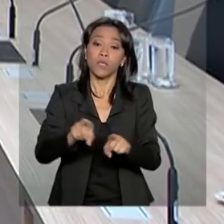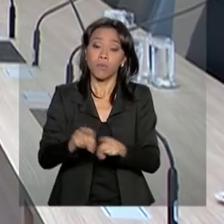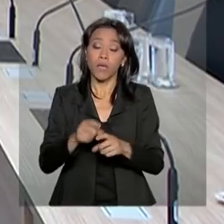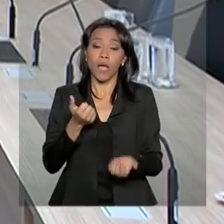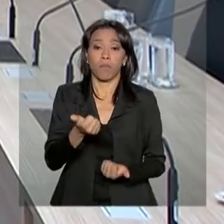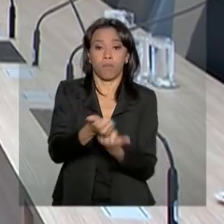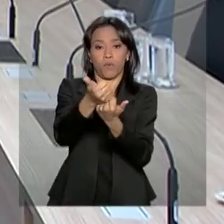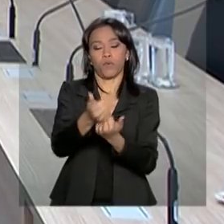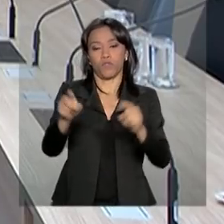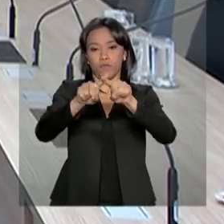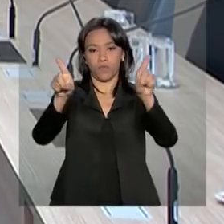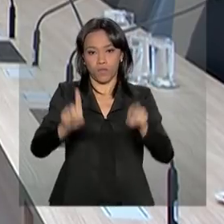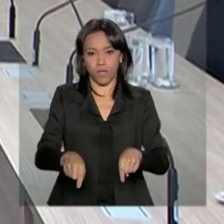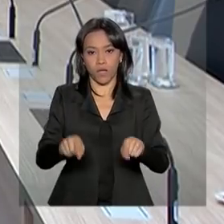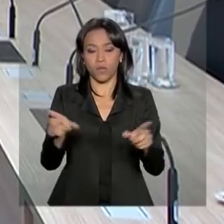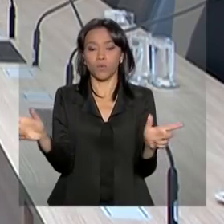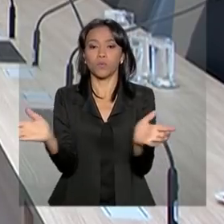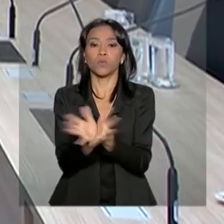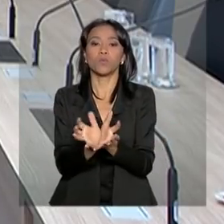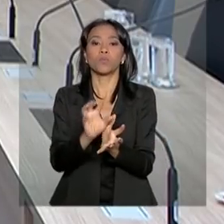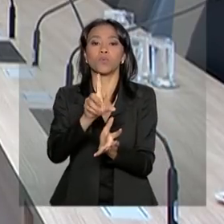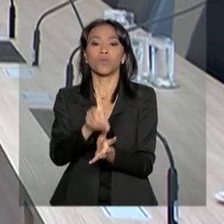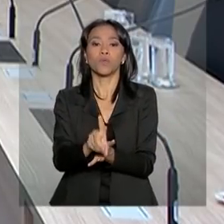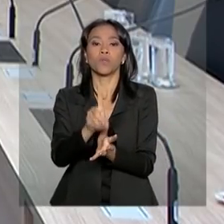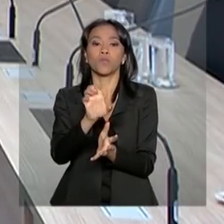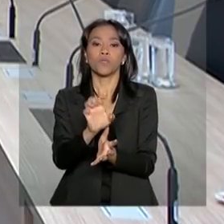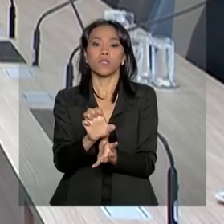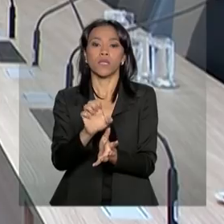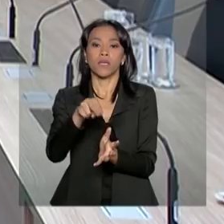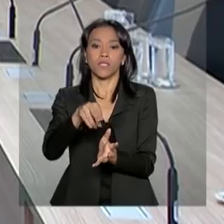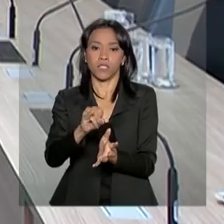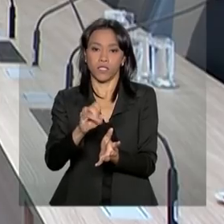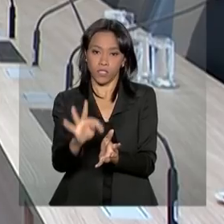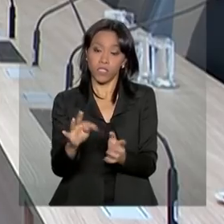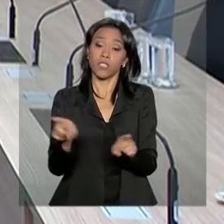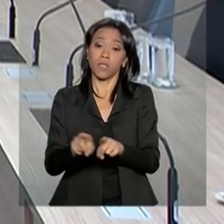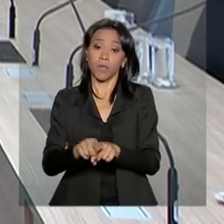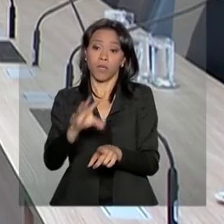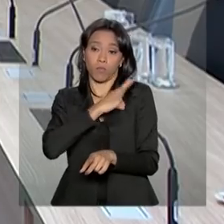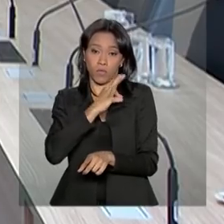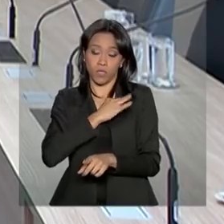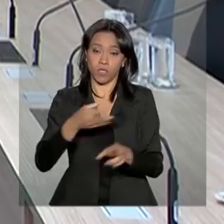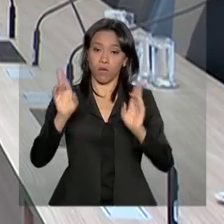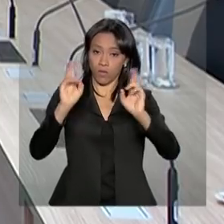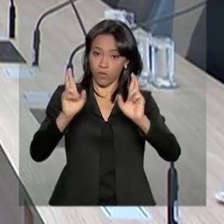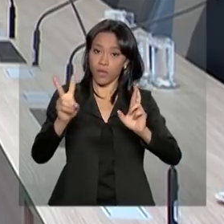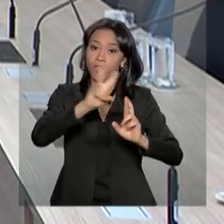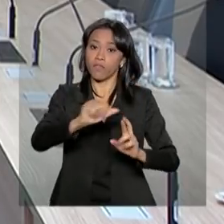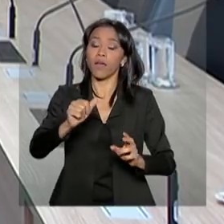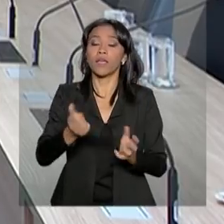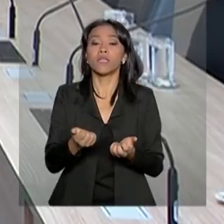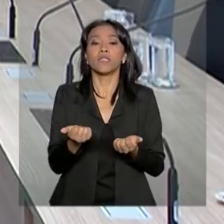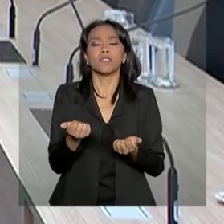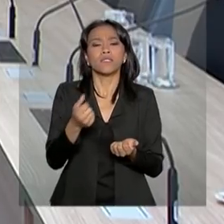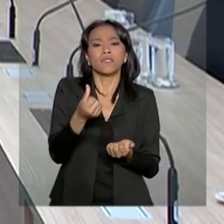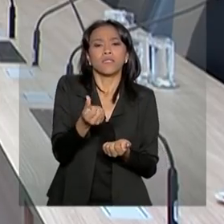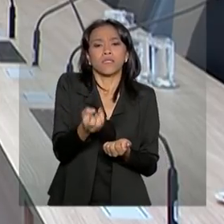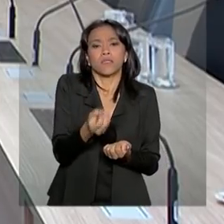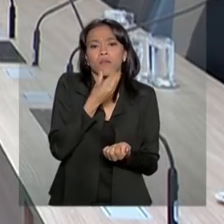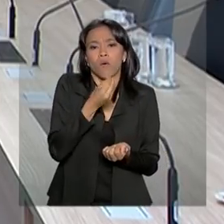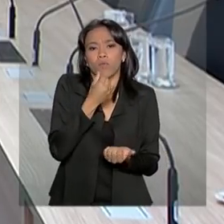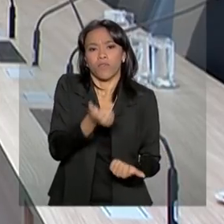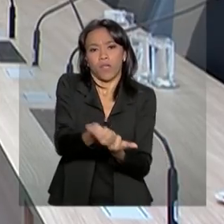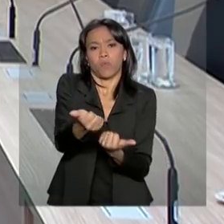DENIT e da Polícia Rodoviária Federal, que vai disponibilizar 60 homens para ações de policiamento.